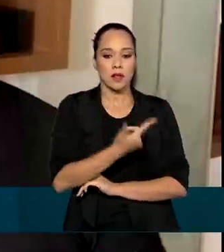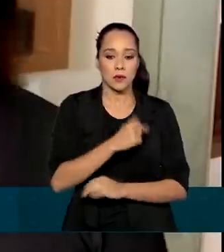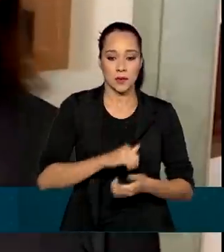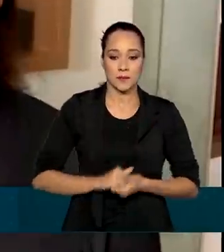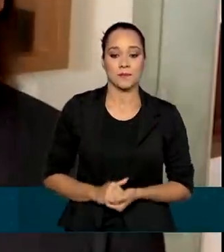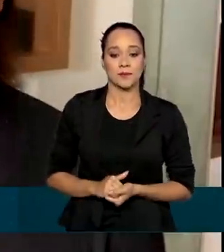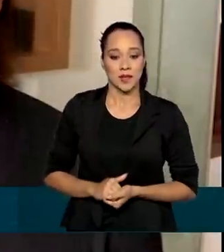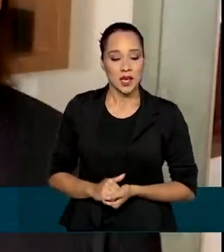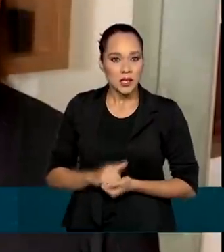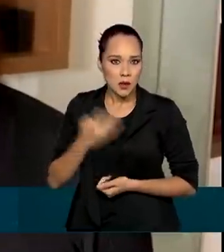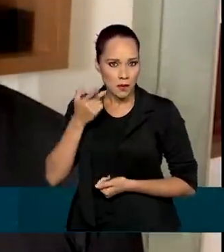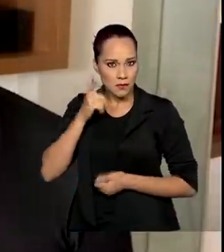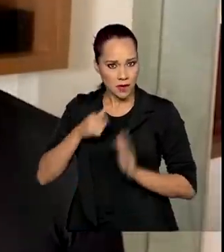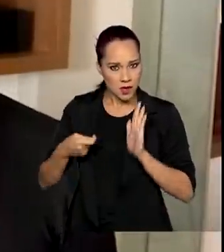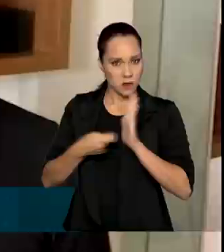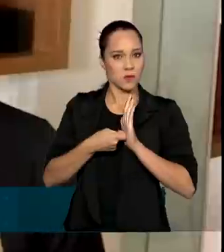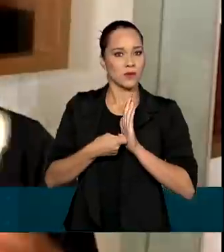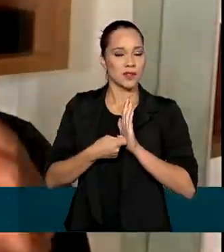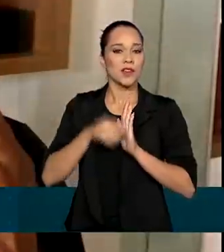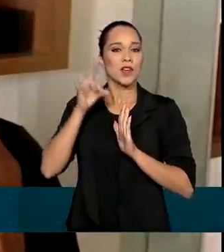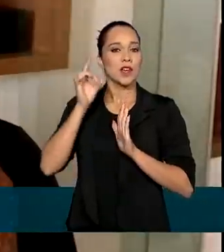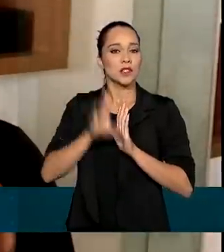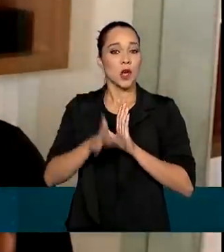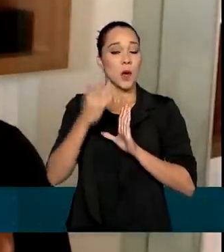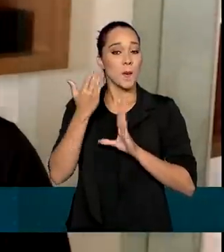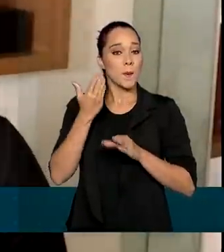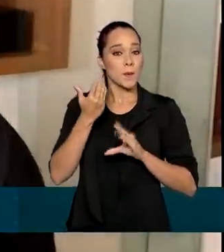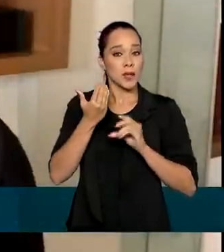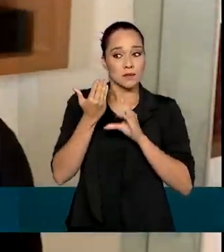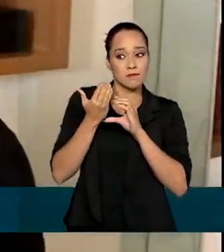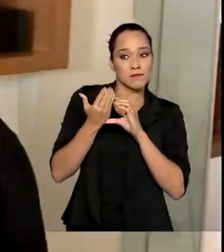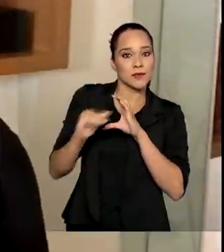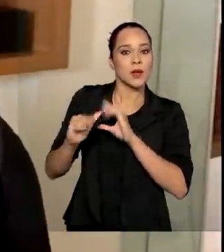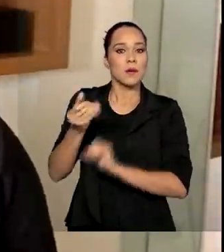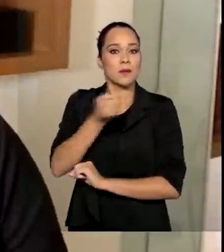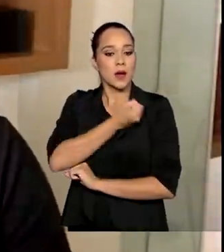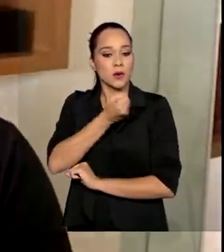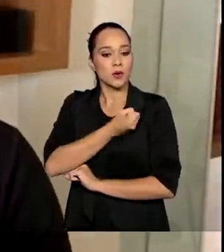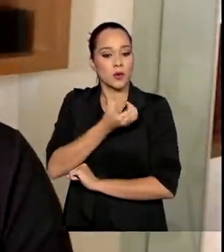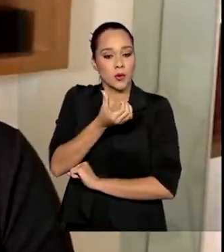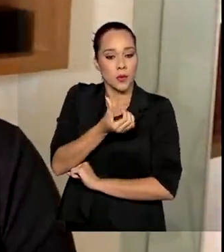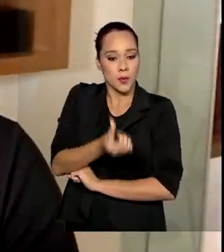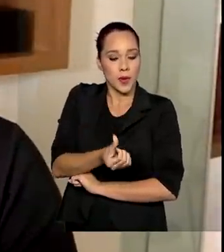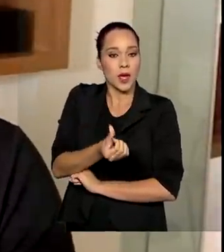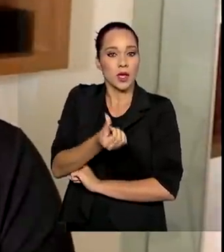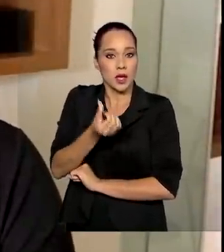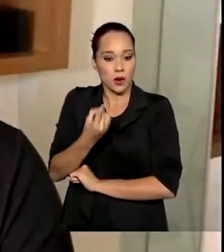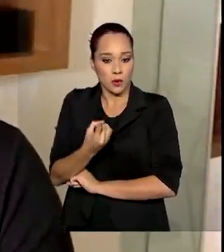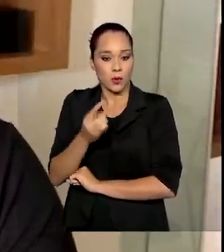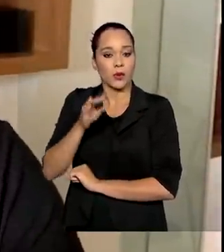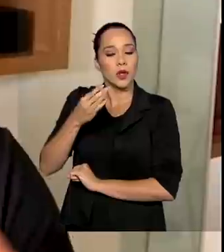Para fazer a denúncia é só enviar uma mensagem para o número 619